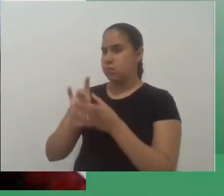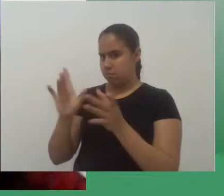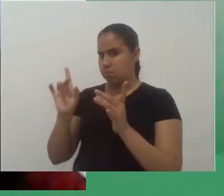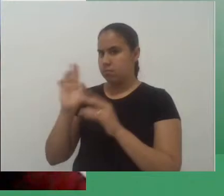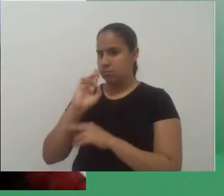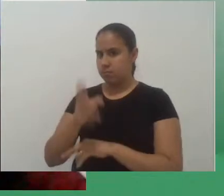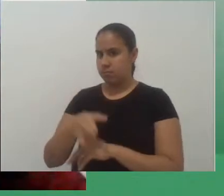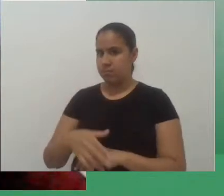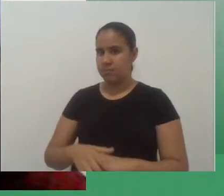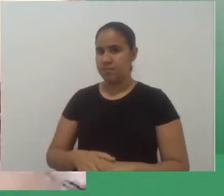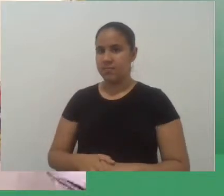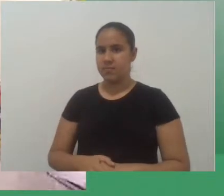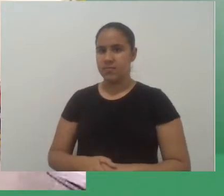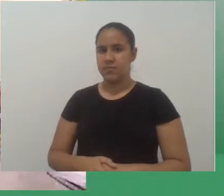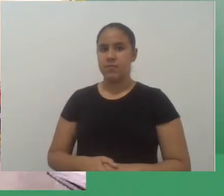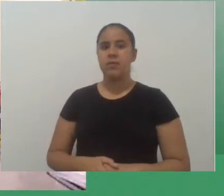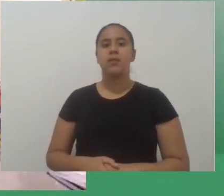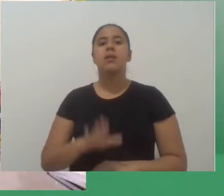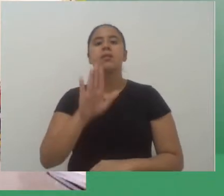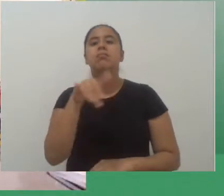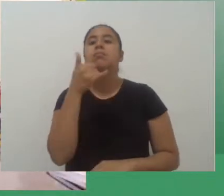microfone Nelise